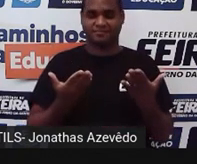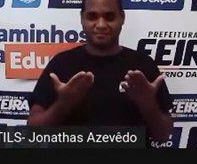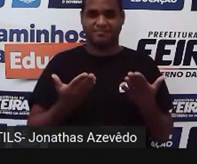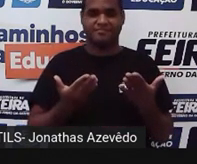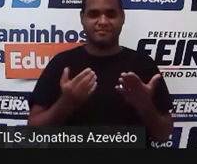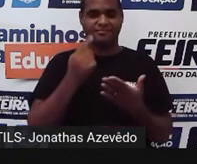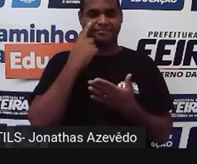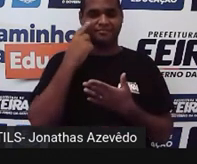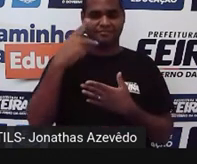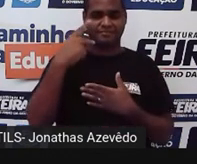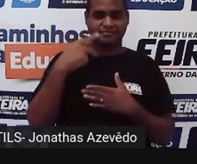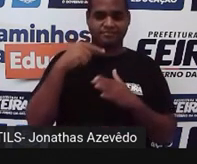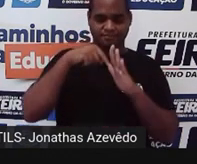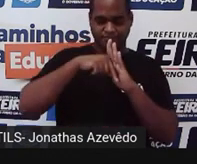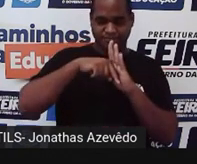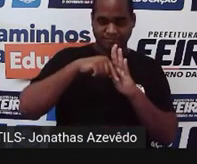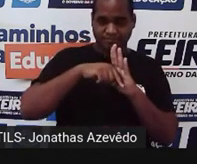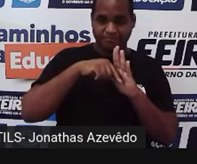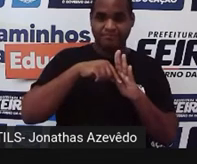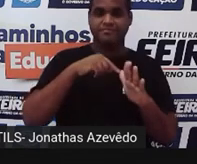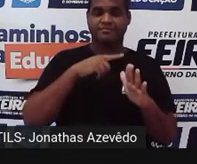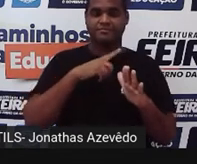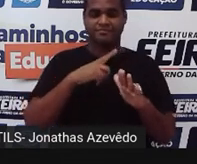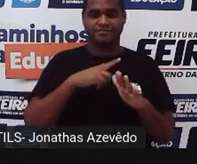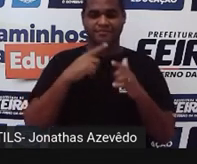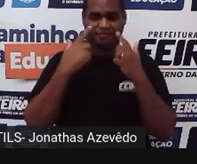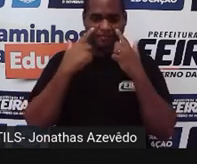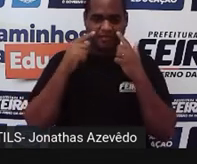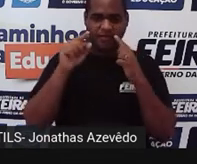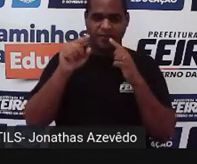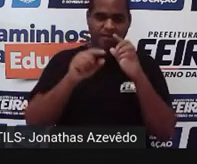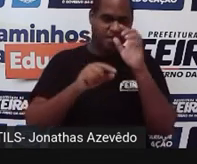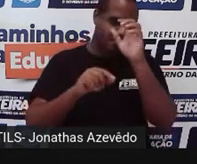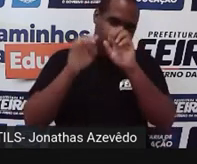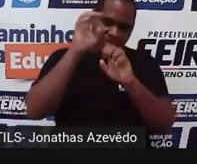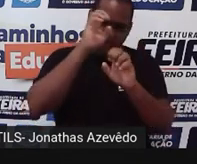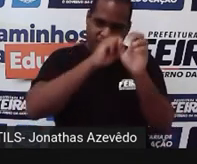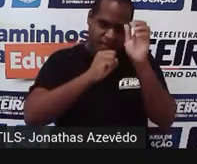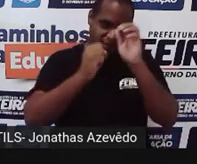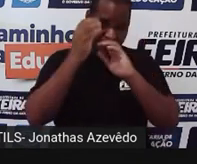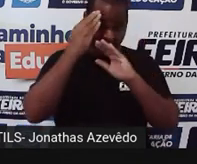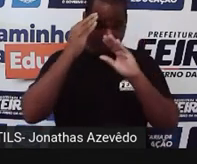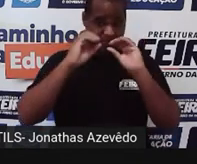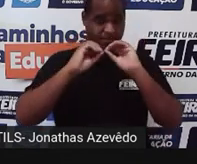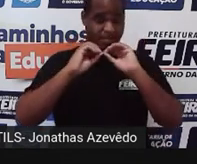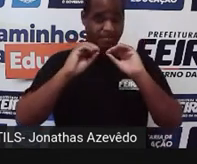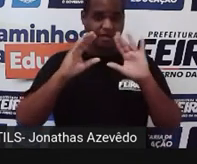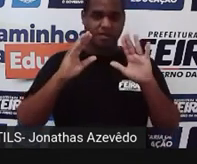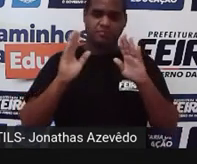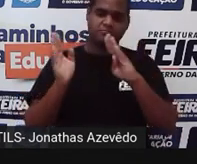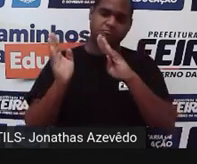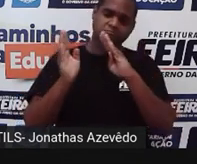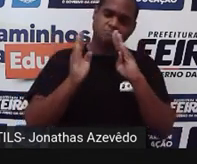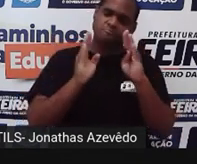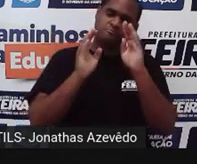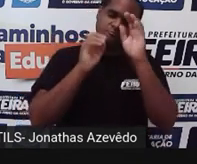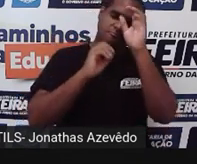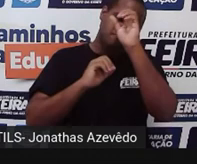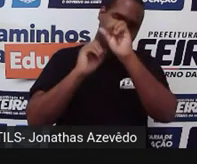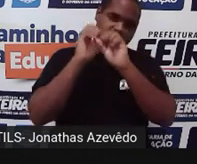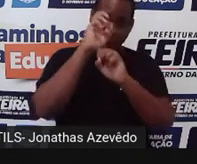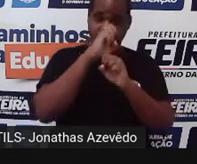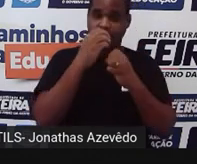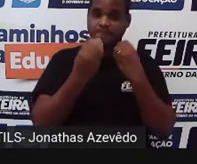Vamos fazer agora uma avaliação do que a gente conseguiu entender dessa aula toda. E como?